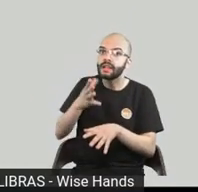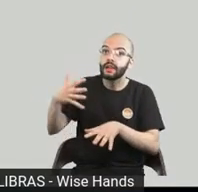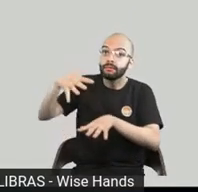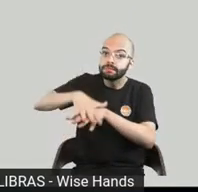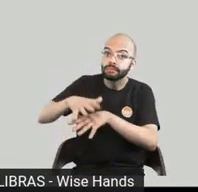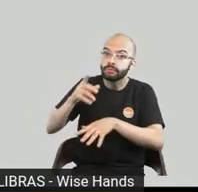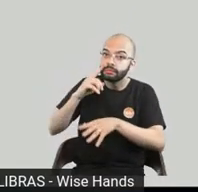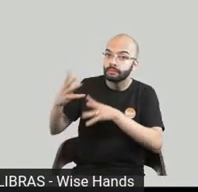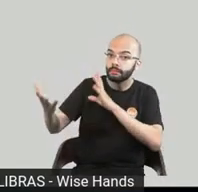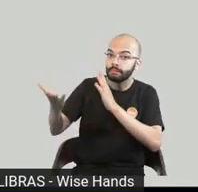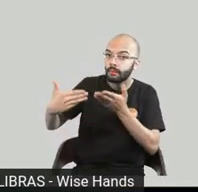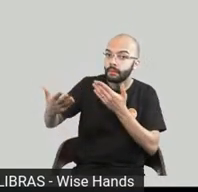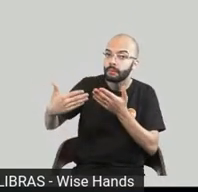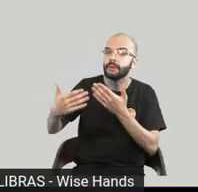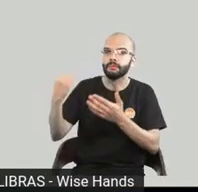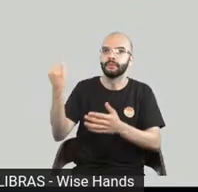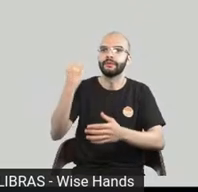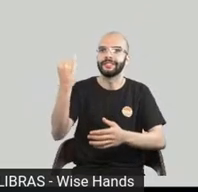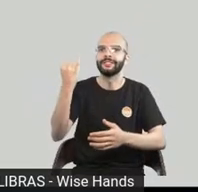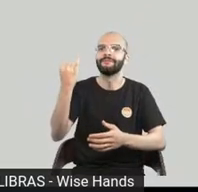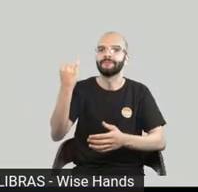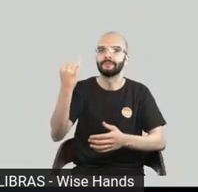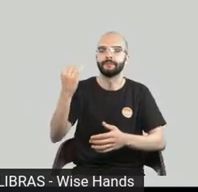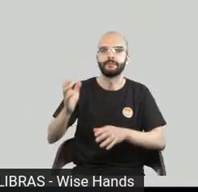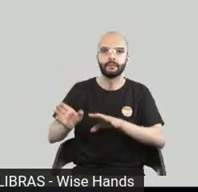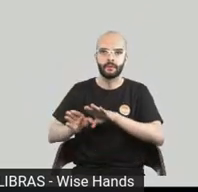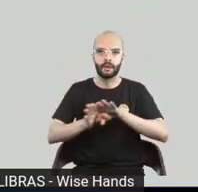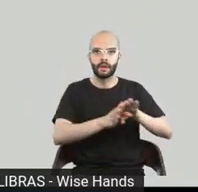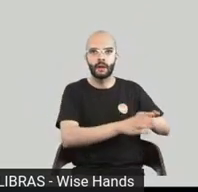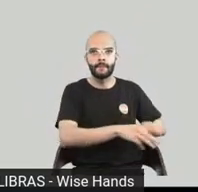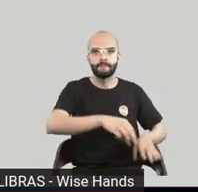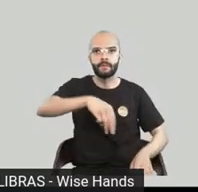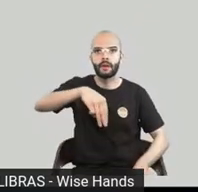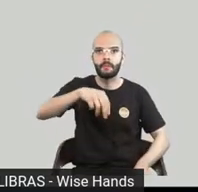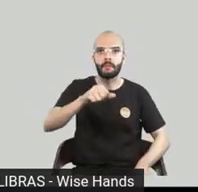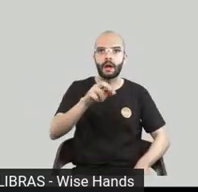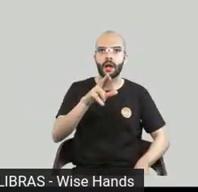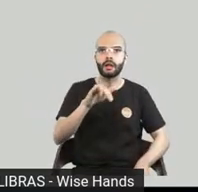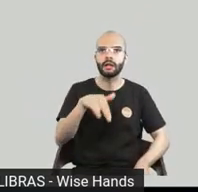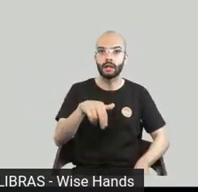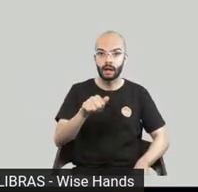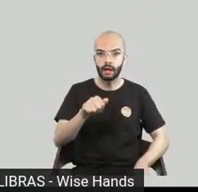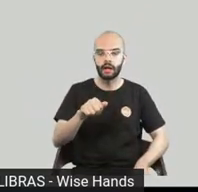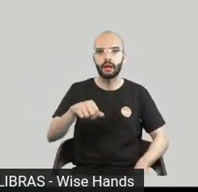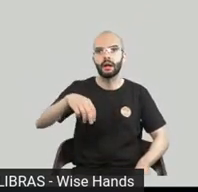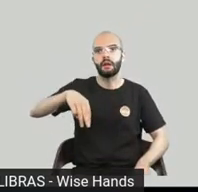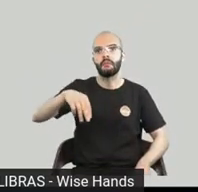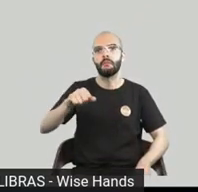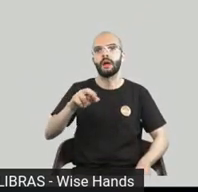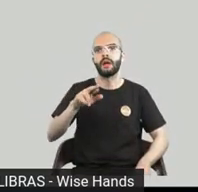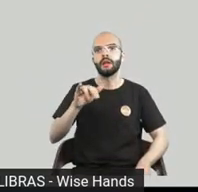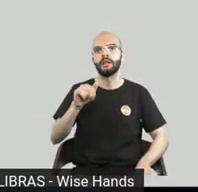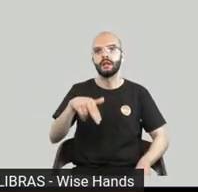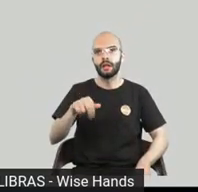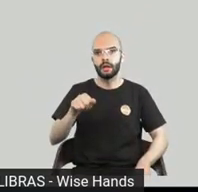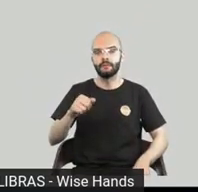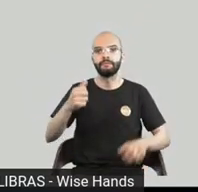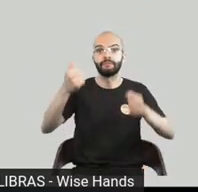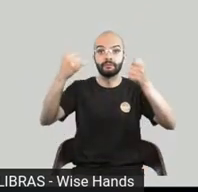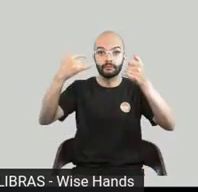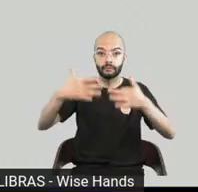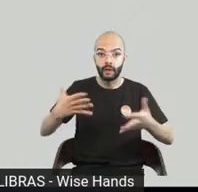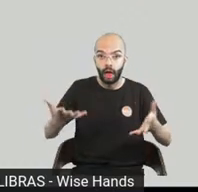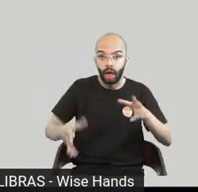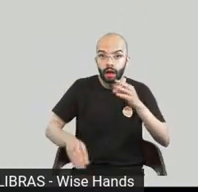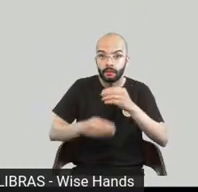editora dizer assim ah não esse daqui vale a pena a gente gastar um pouco mais e oferecer em outra